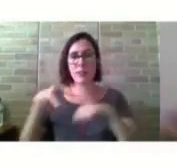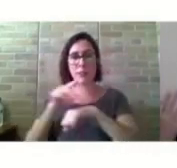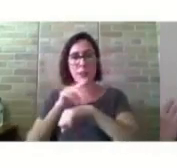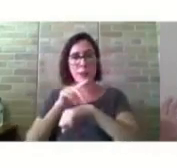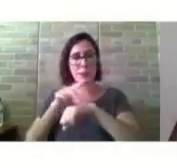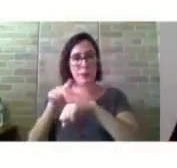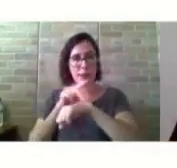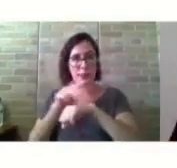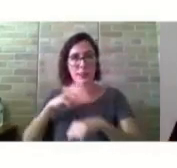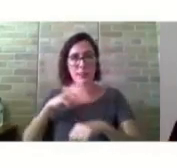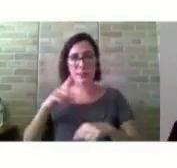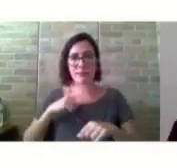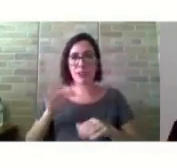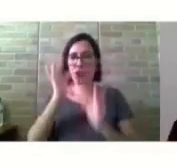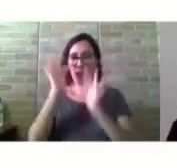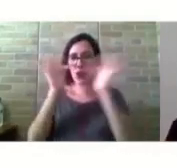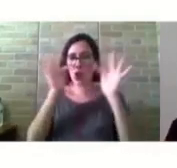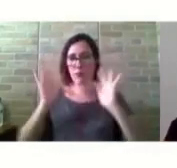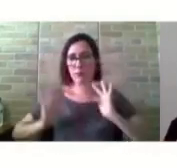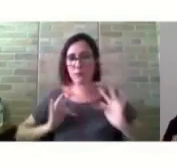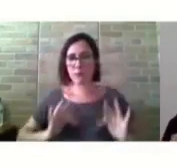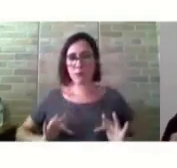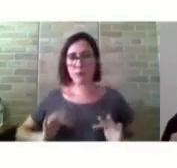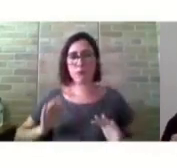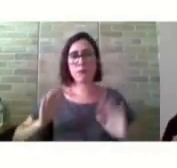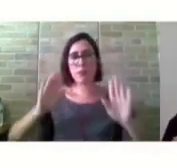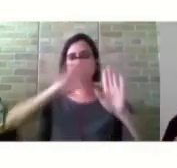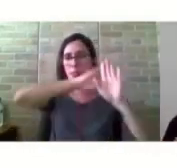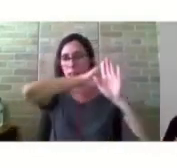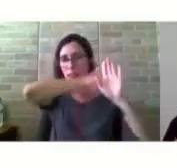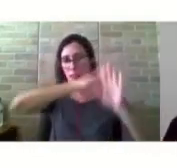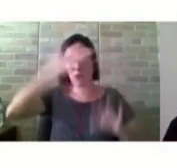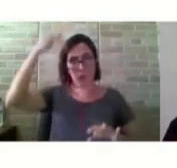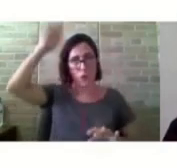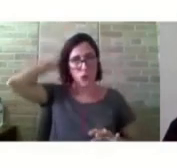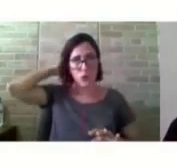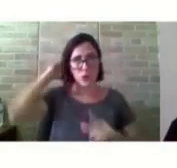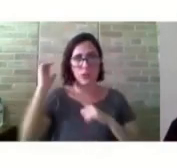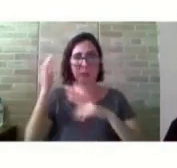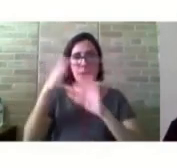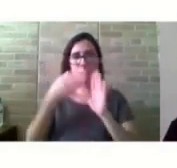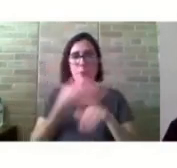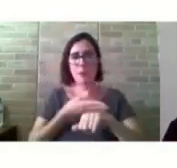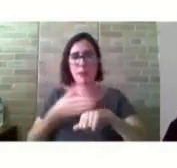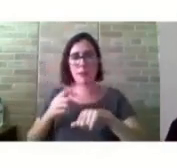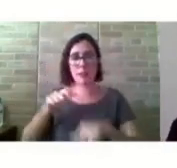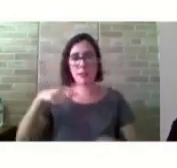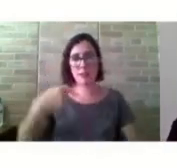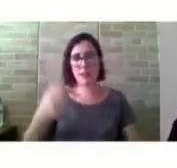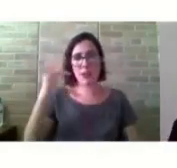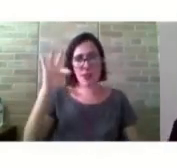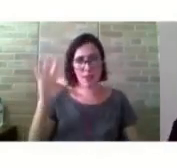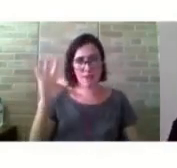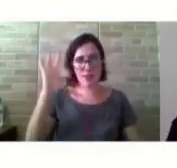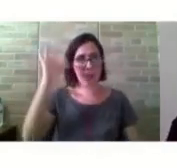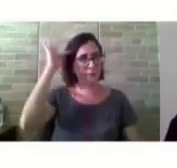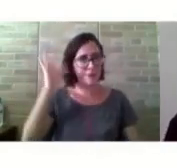flores e ao meu fundo é uma parede branca. O meu sinal é o F e esse meu cachinho aqui.